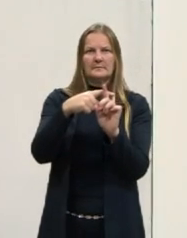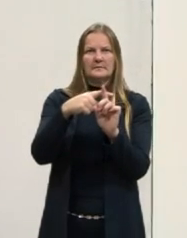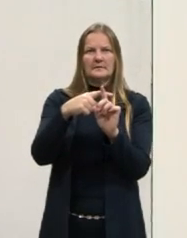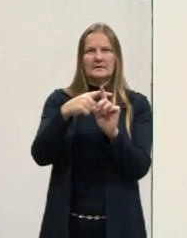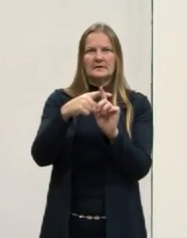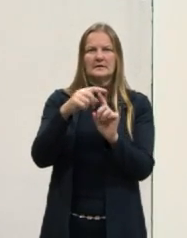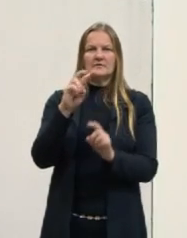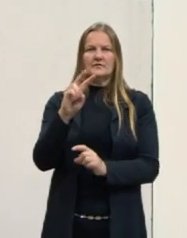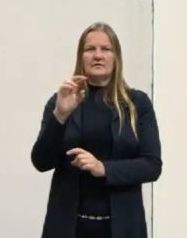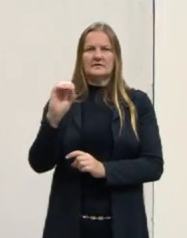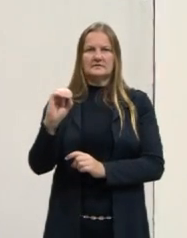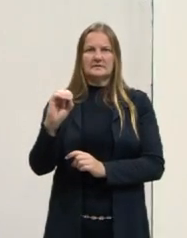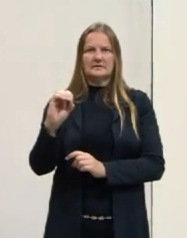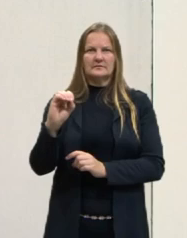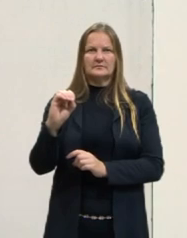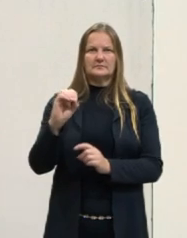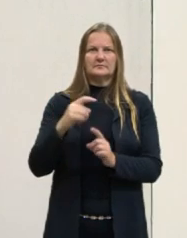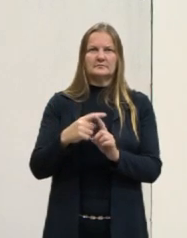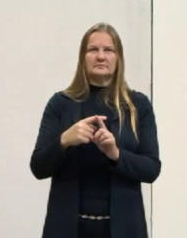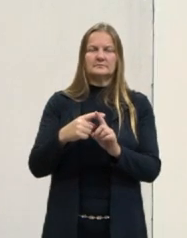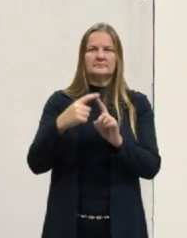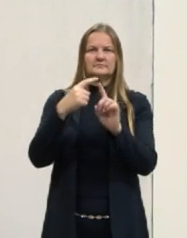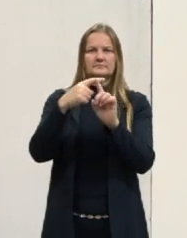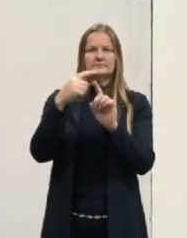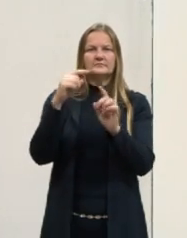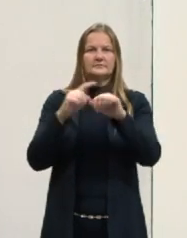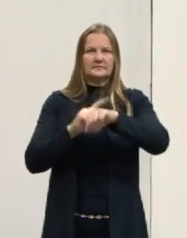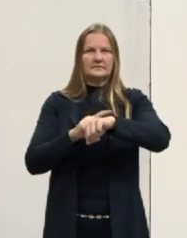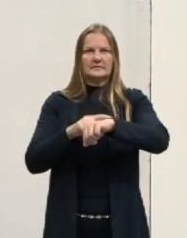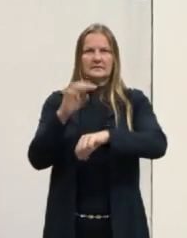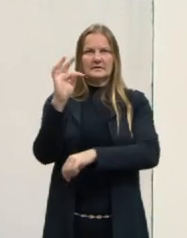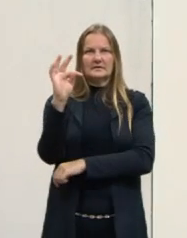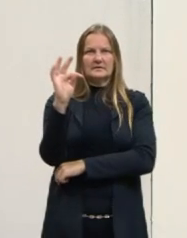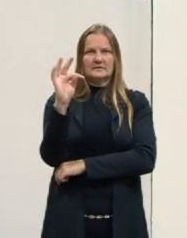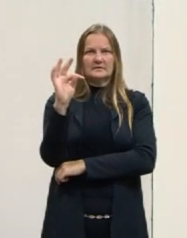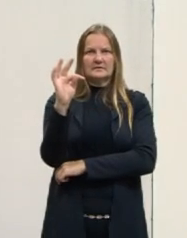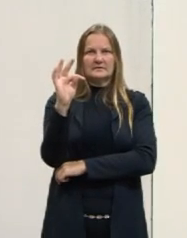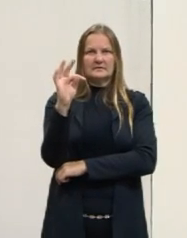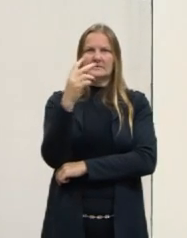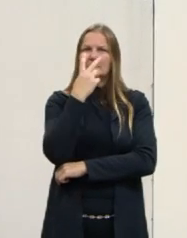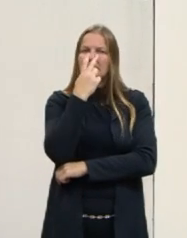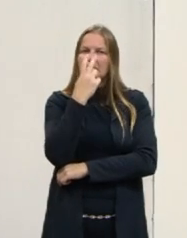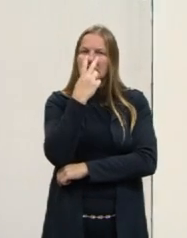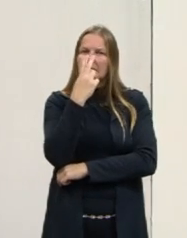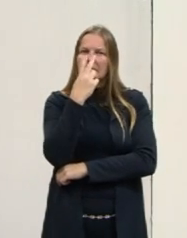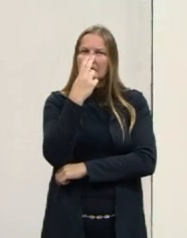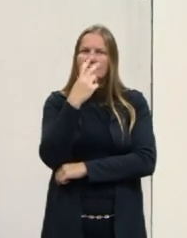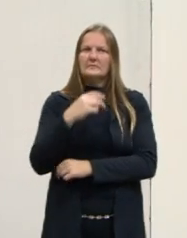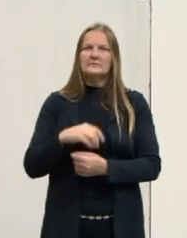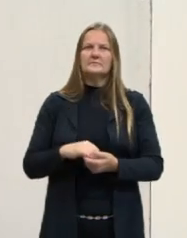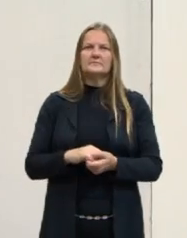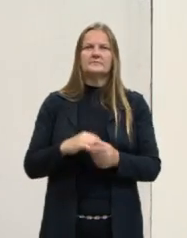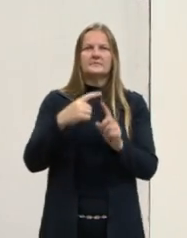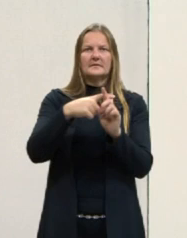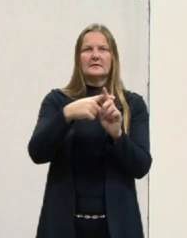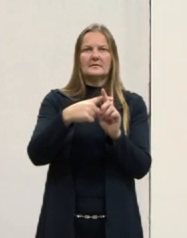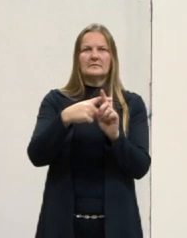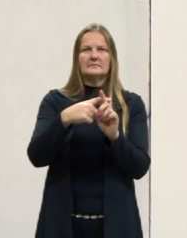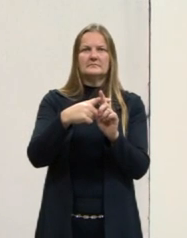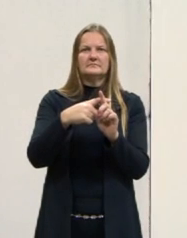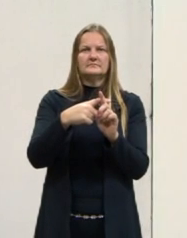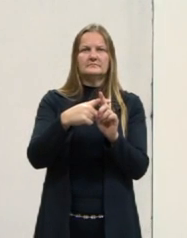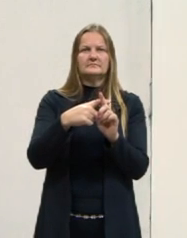mais V0, né? T, que é esse item aqui, ó. O X corresponde a esse T aqui, mais,